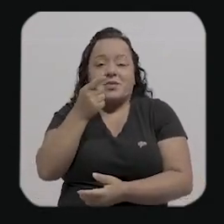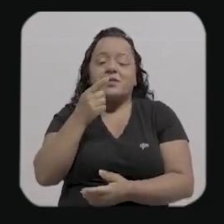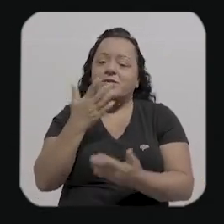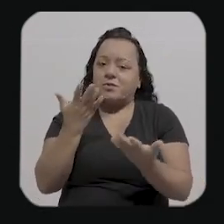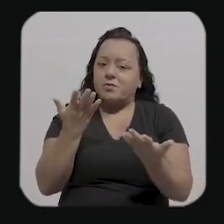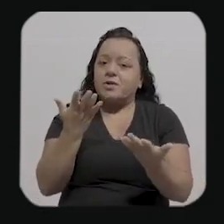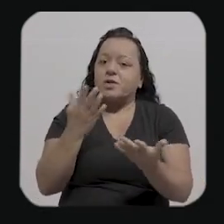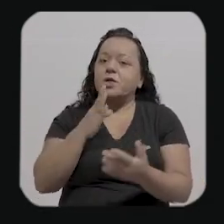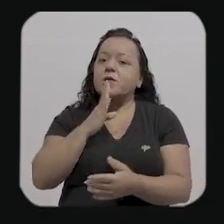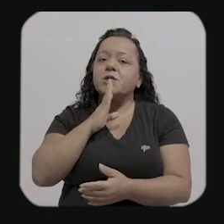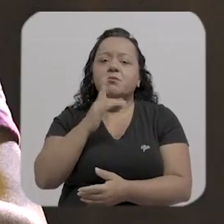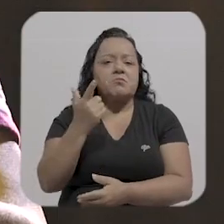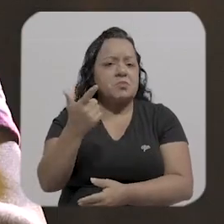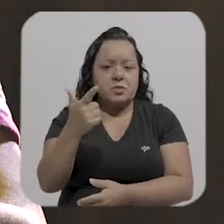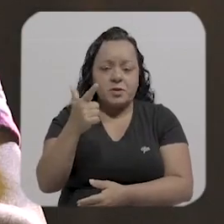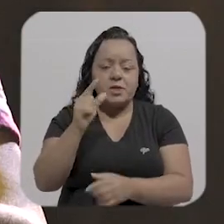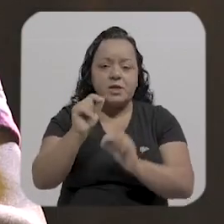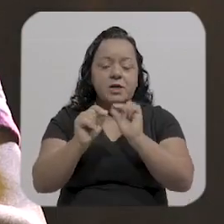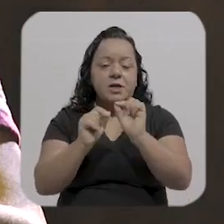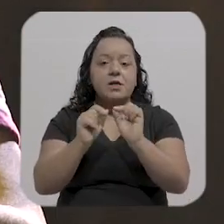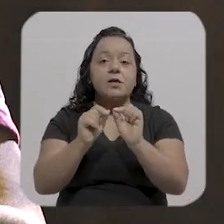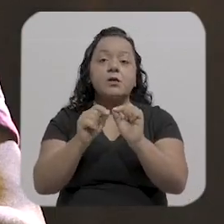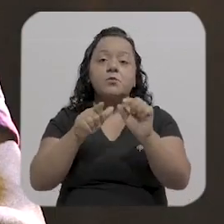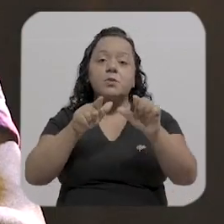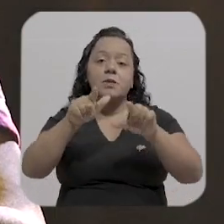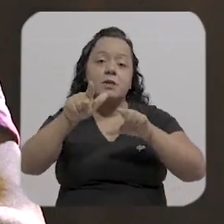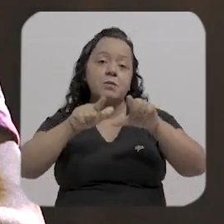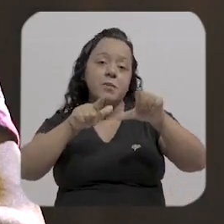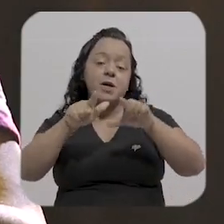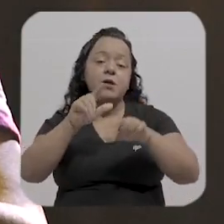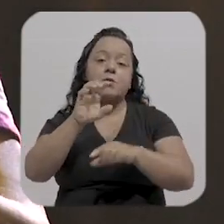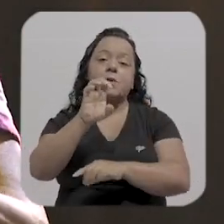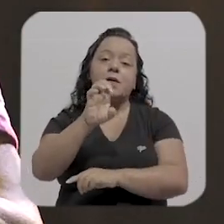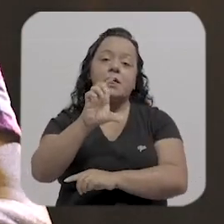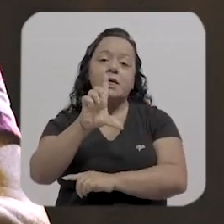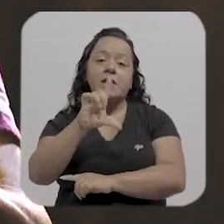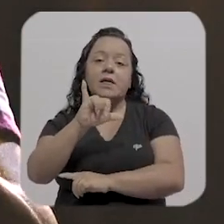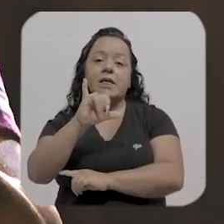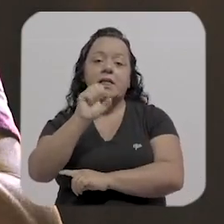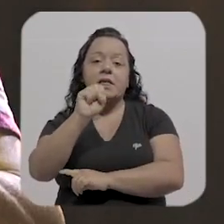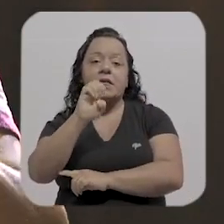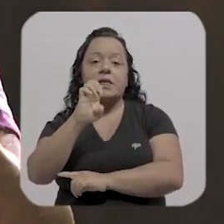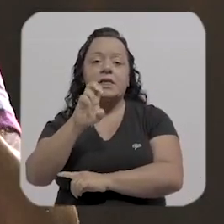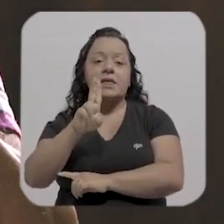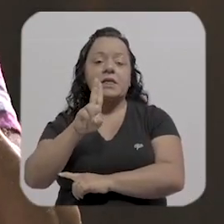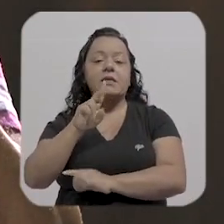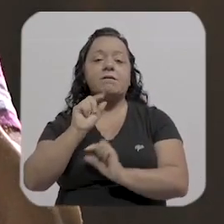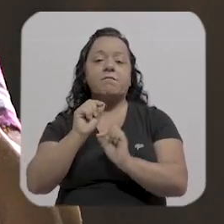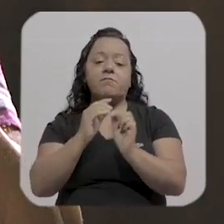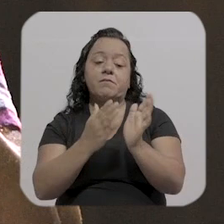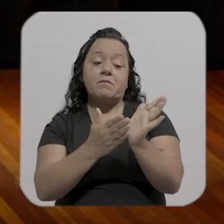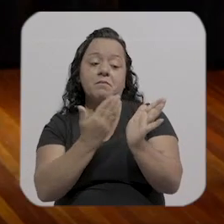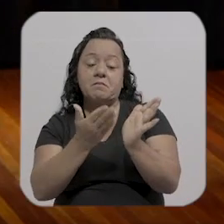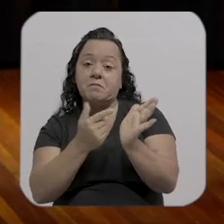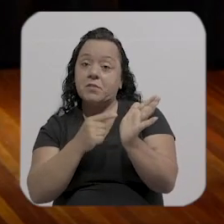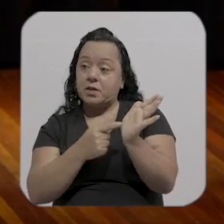livro feito com muito carinho artesanalmente inclusive Eliseu xilogravuras da Sione Brito exatamente